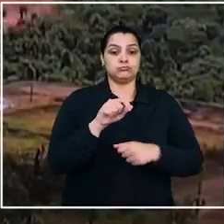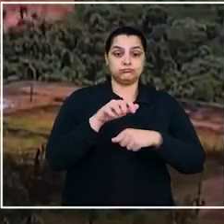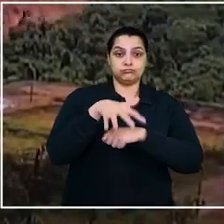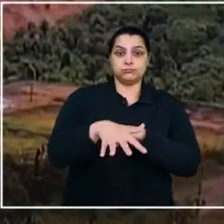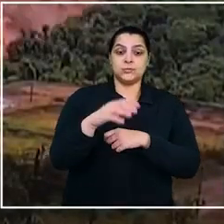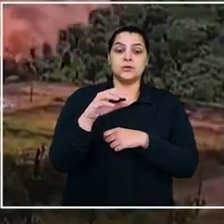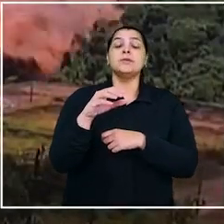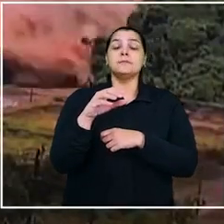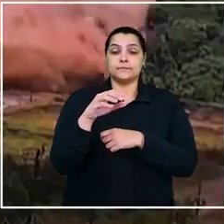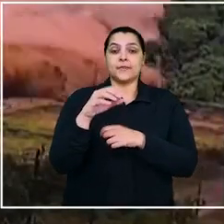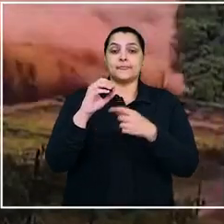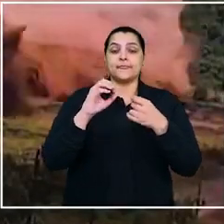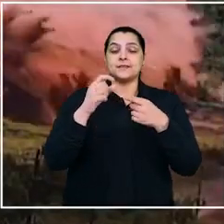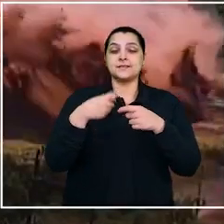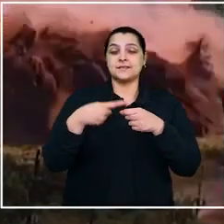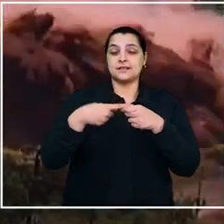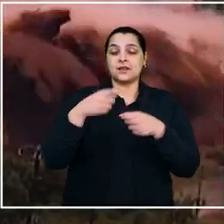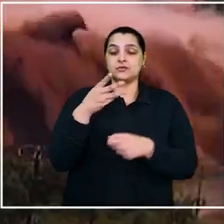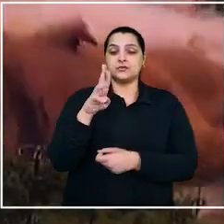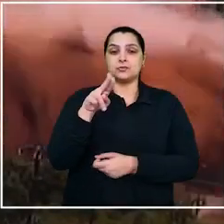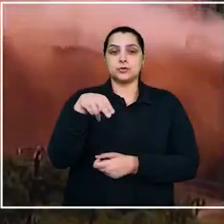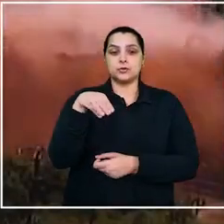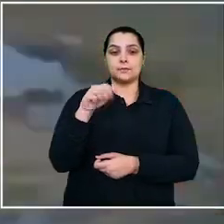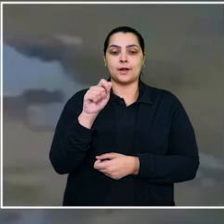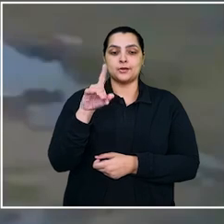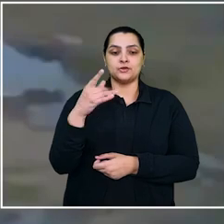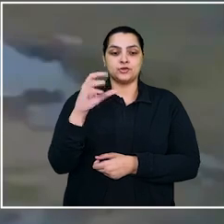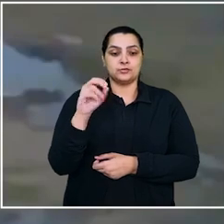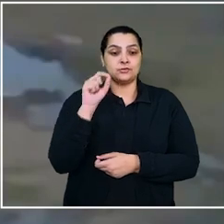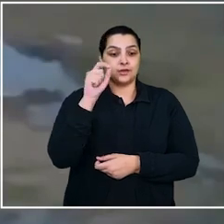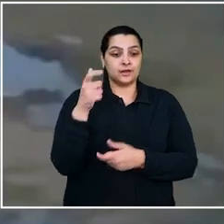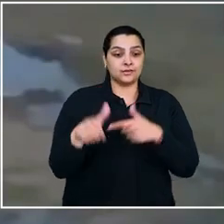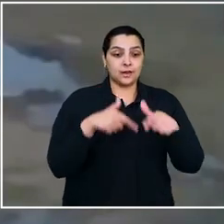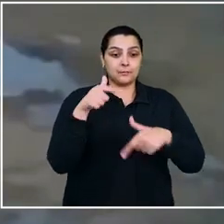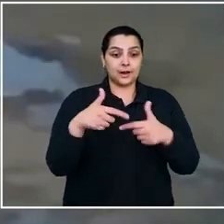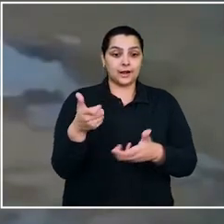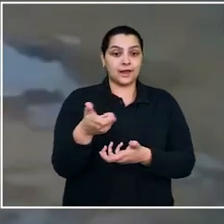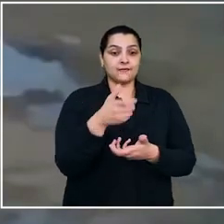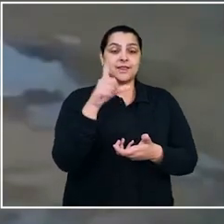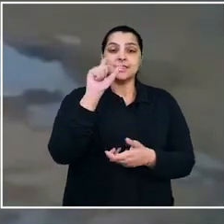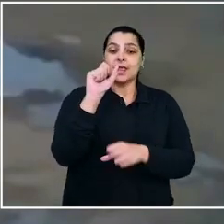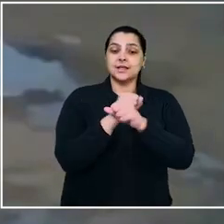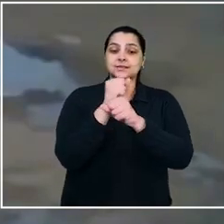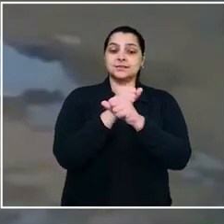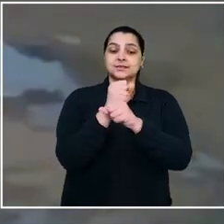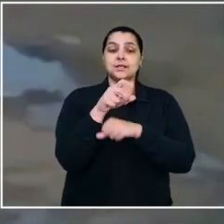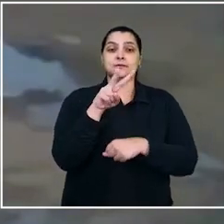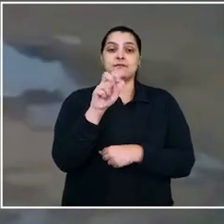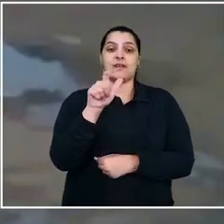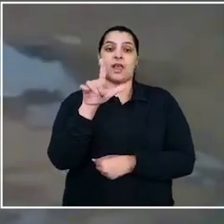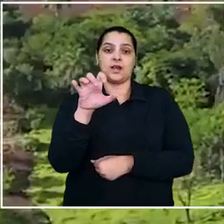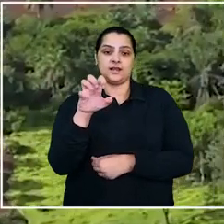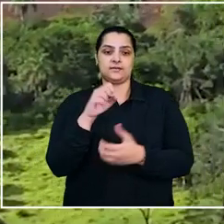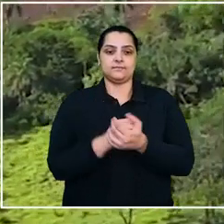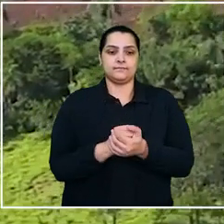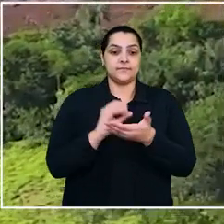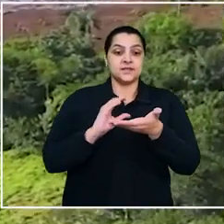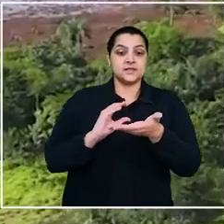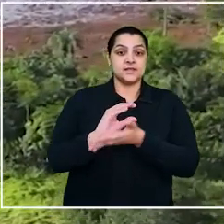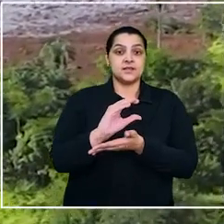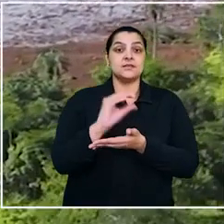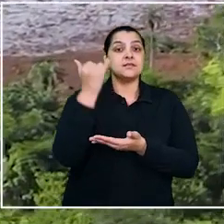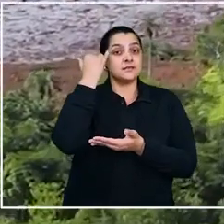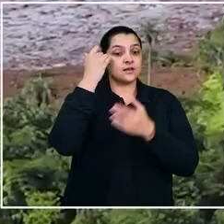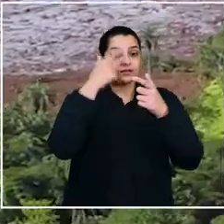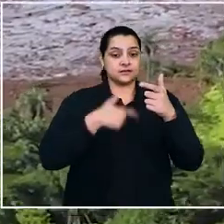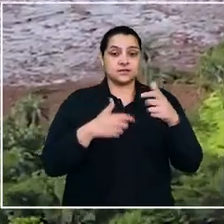barragem do Córrego do Feijão, na cidade mineira de Brumadinho, o operador de equipamentos trabalhava há quase 10 anos para a Vale. A indenização